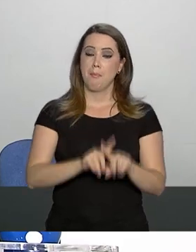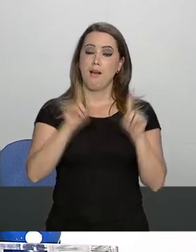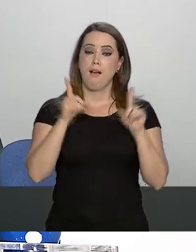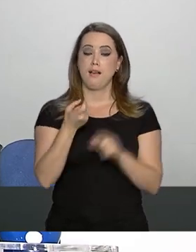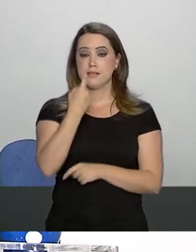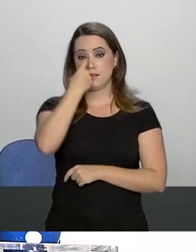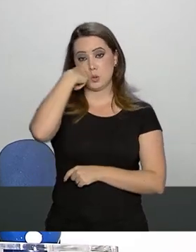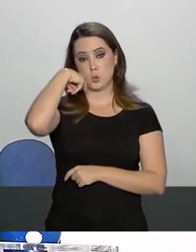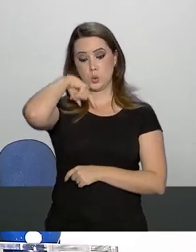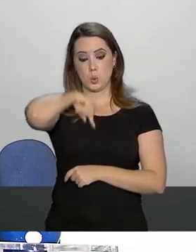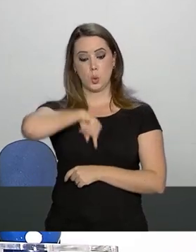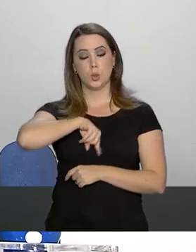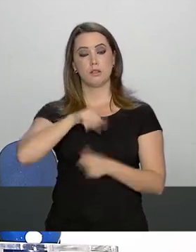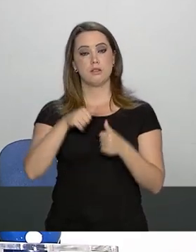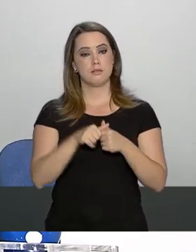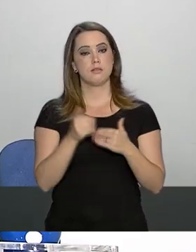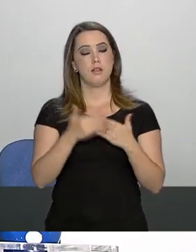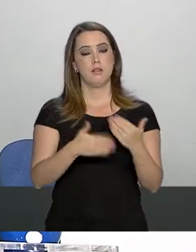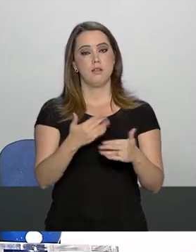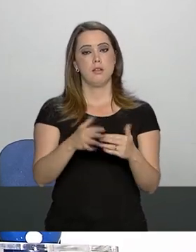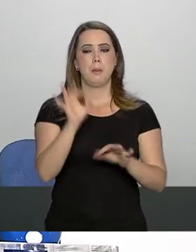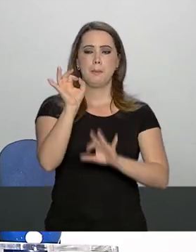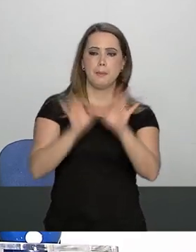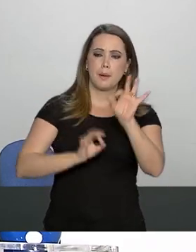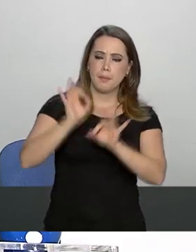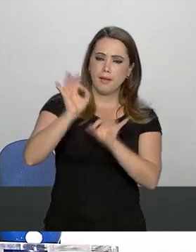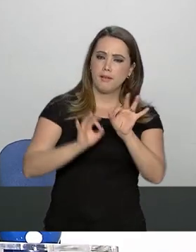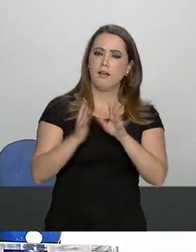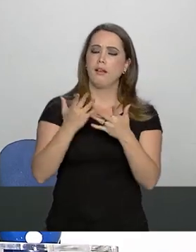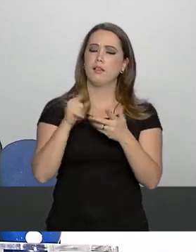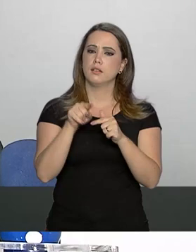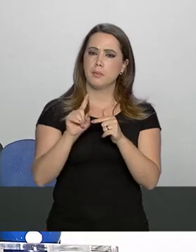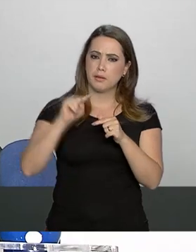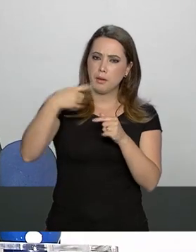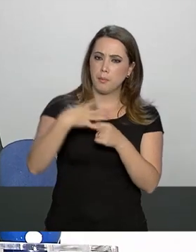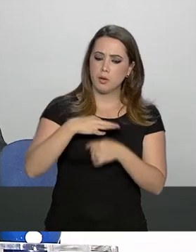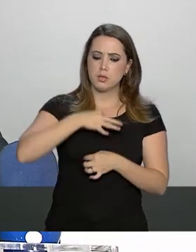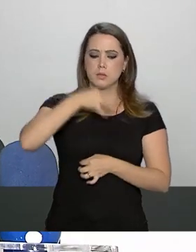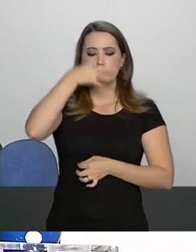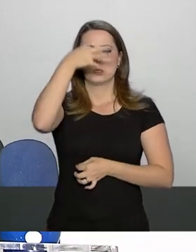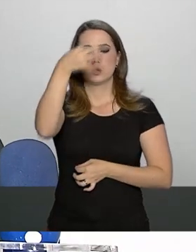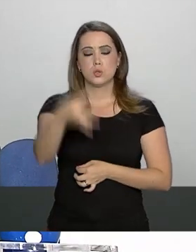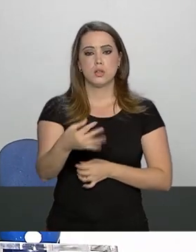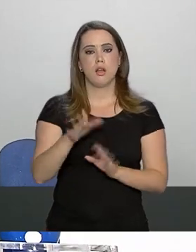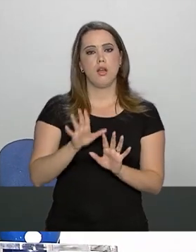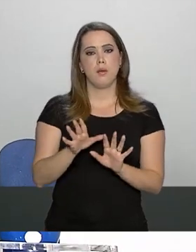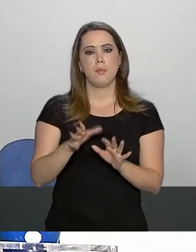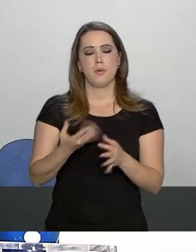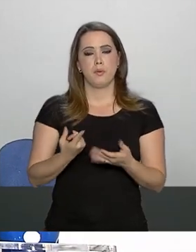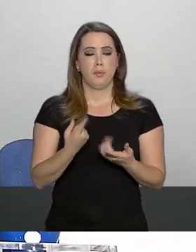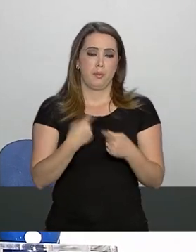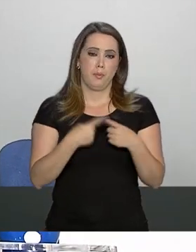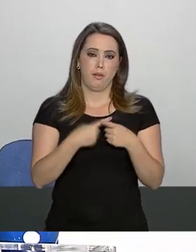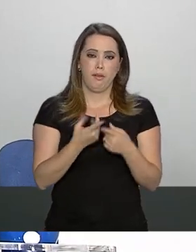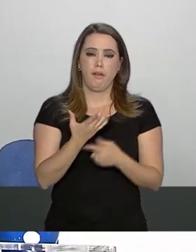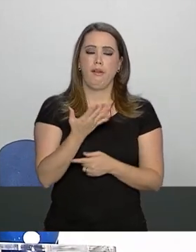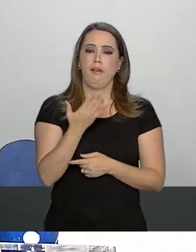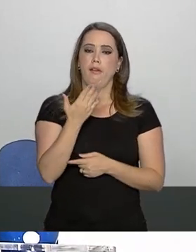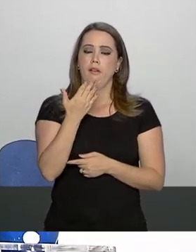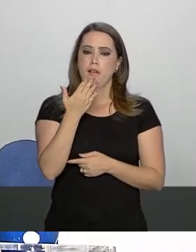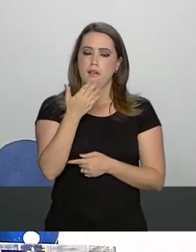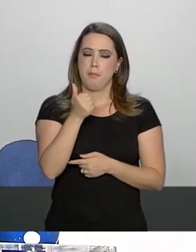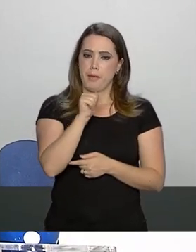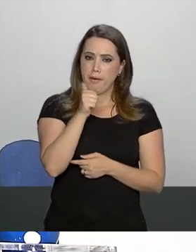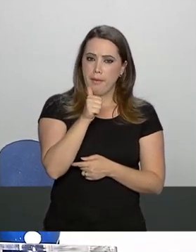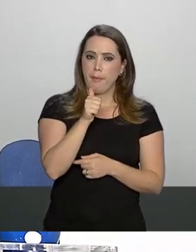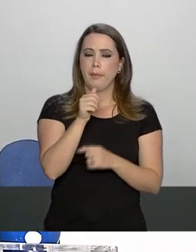a sua retirada por essa mescla entre fechar e abrir e a ingestão de líquidos. O exame